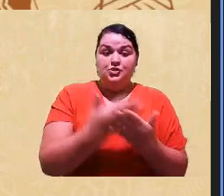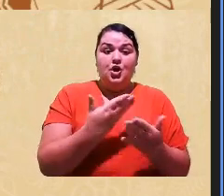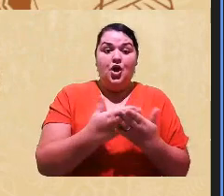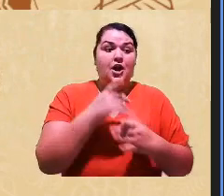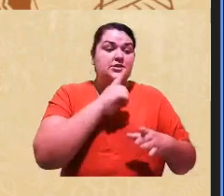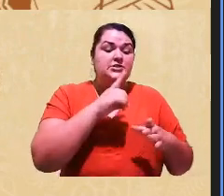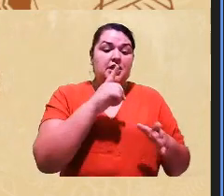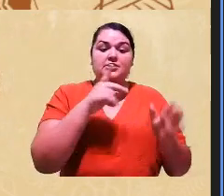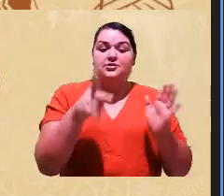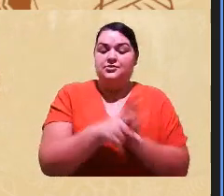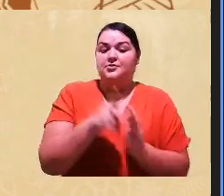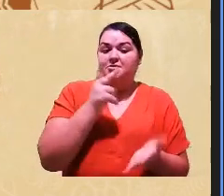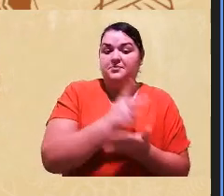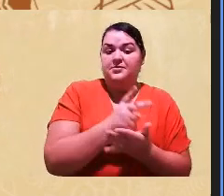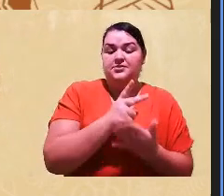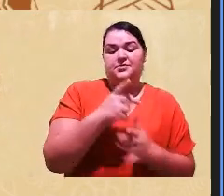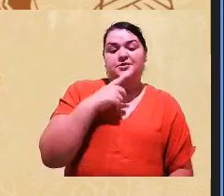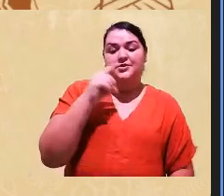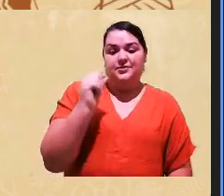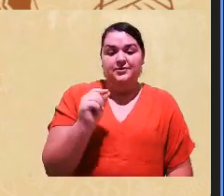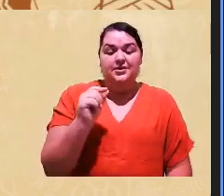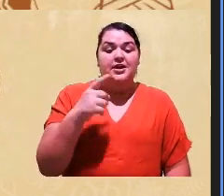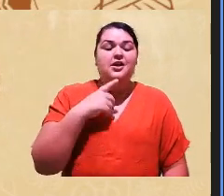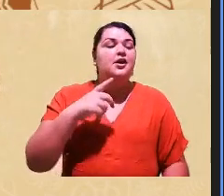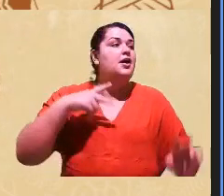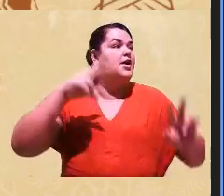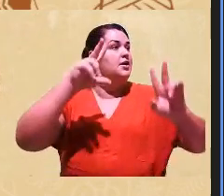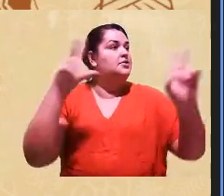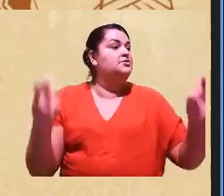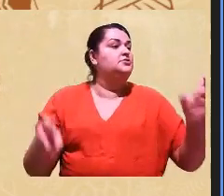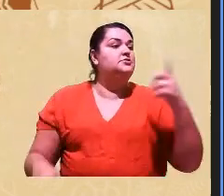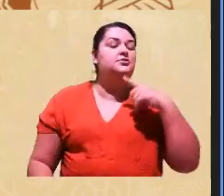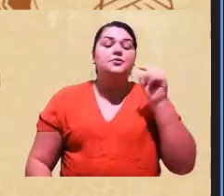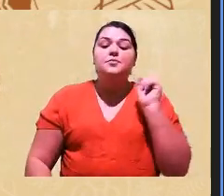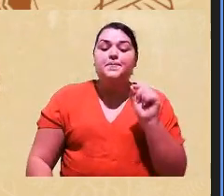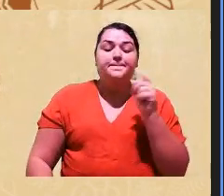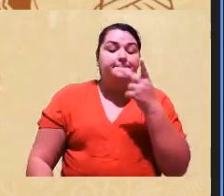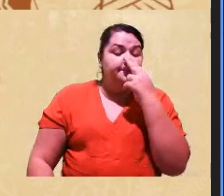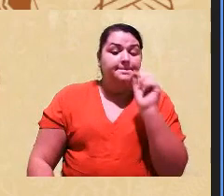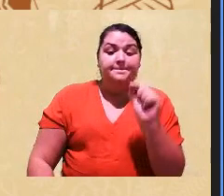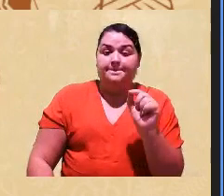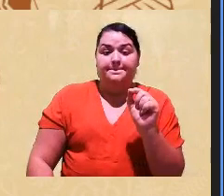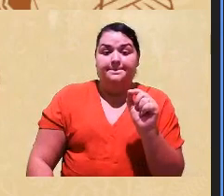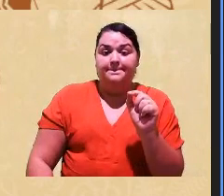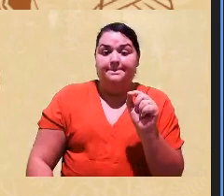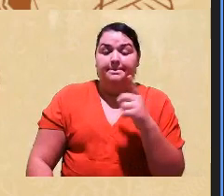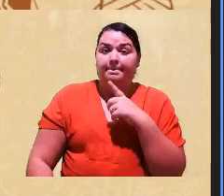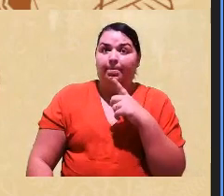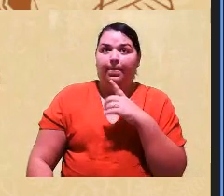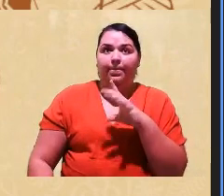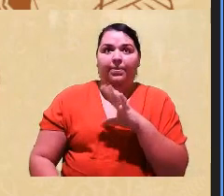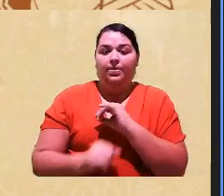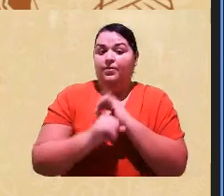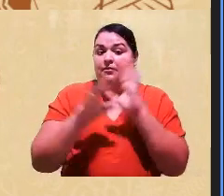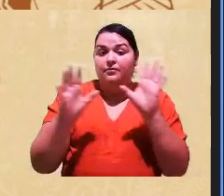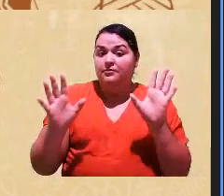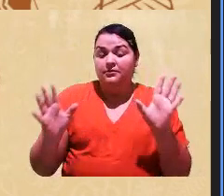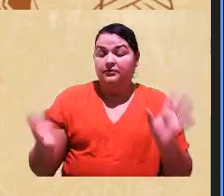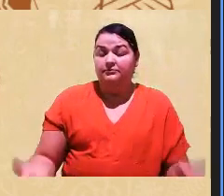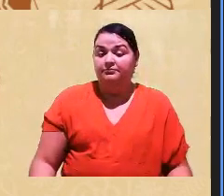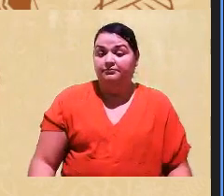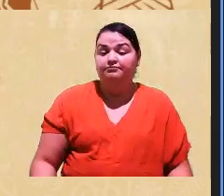essa. Por que essa questão é uma questão que parece que está, sim, solta, né, Eliane? Inclusive,